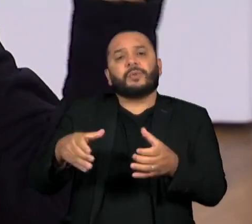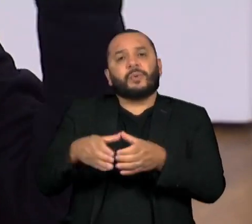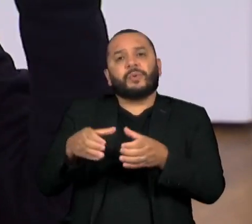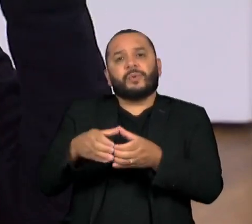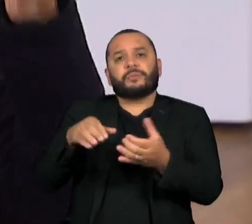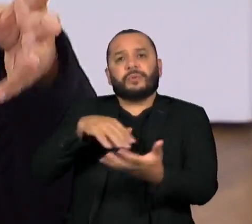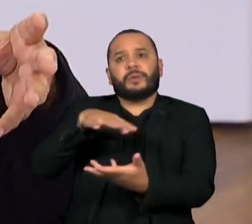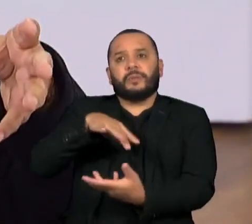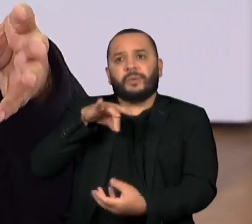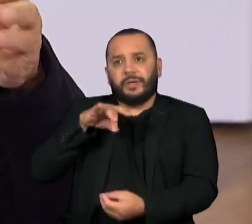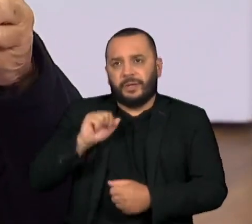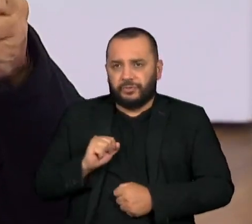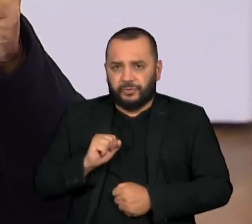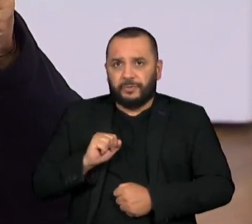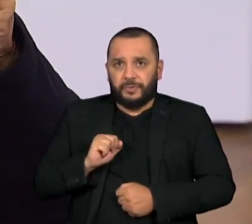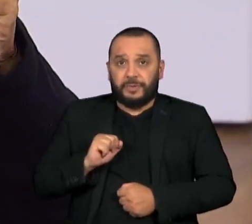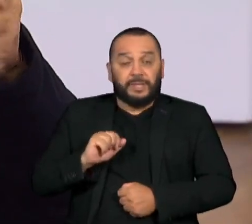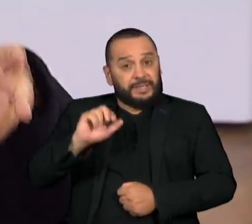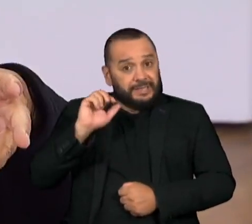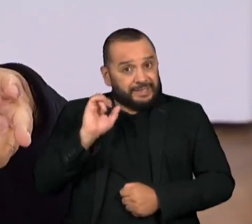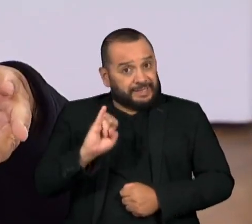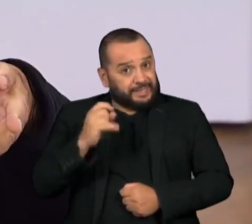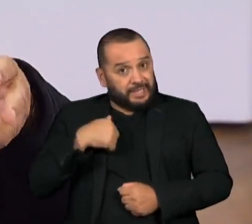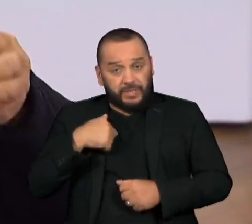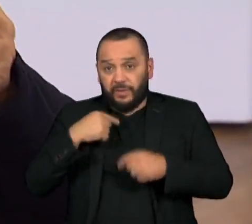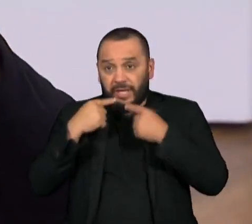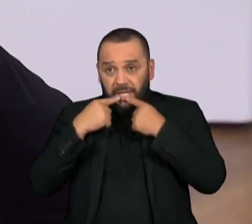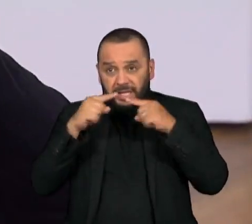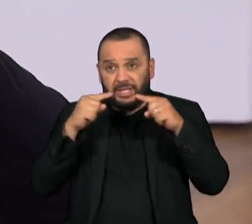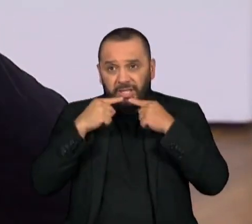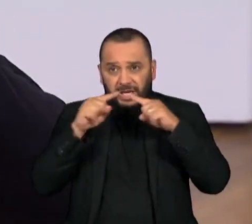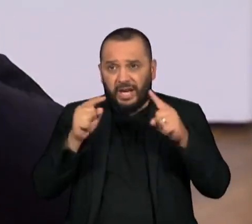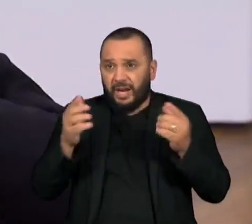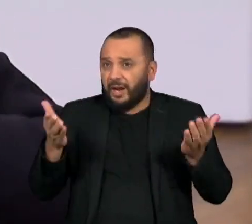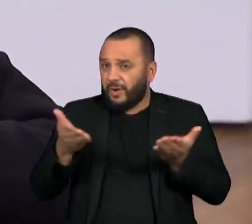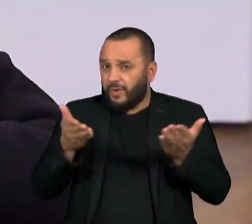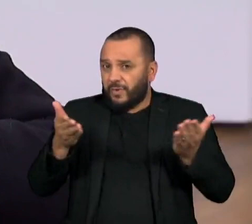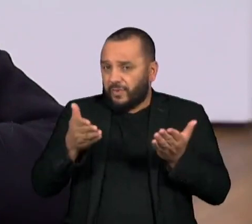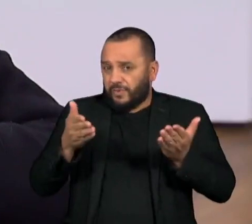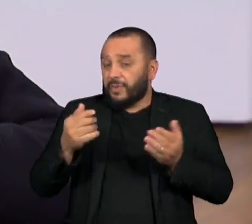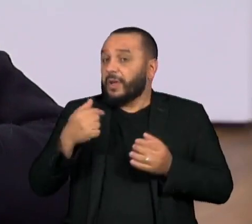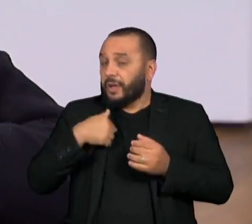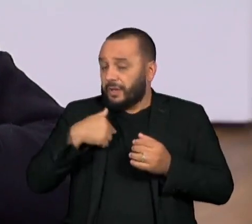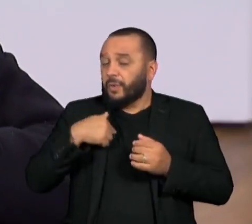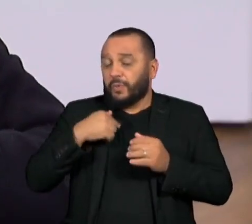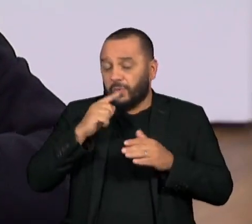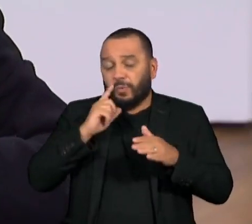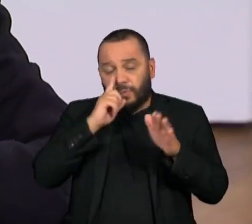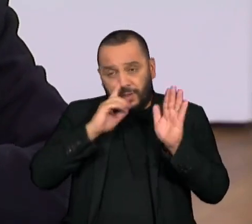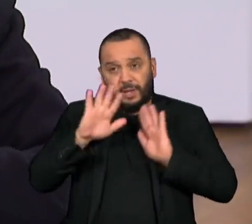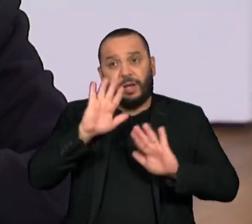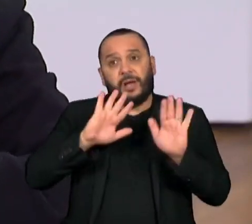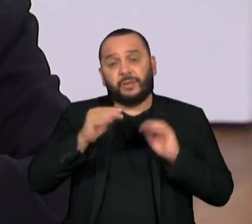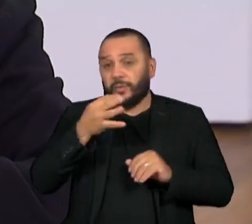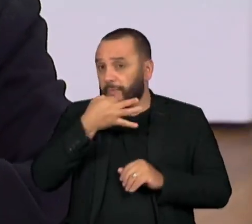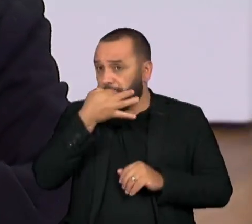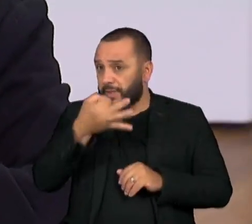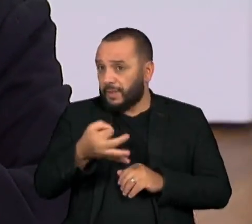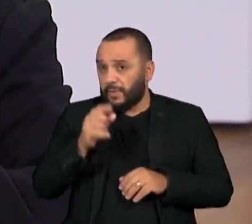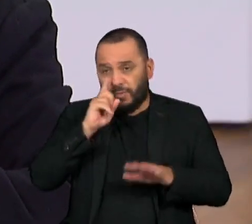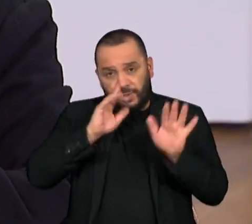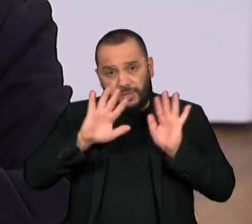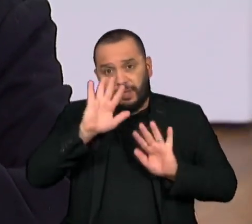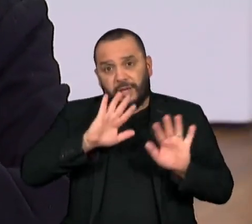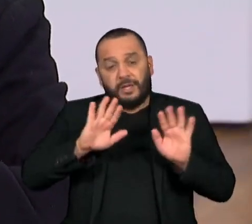Então, qualquer crítica que eu faça no momento, eu tenho que fazer com muito cuidado, porque nós sabemos o que nos